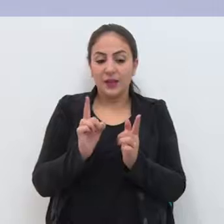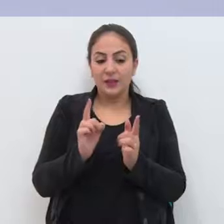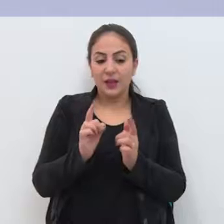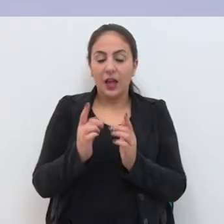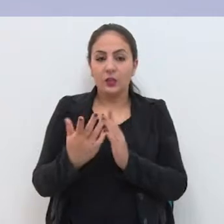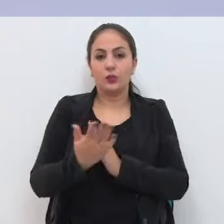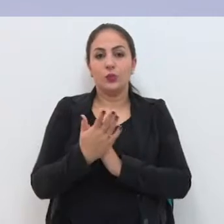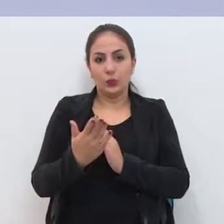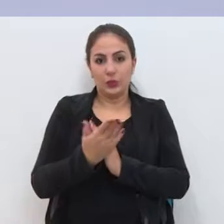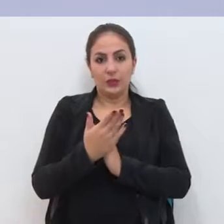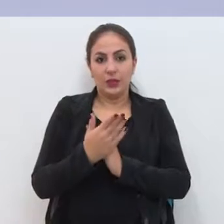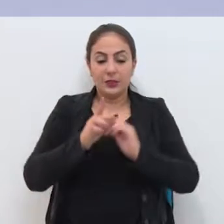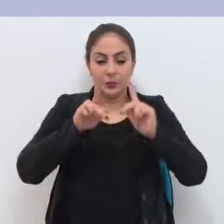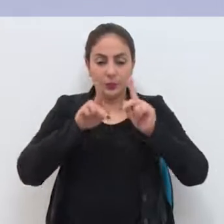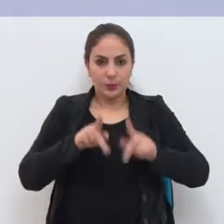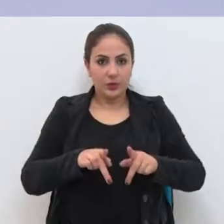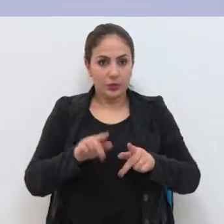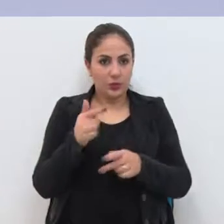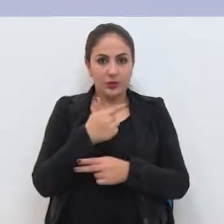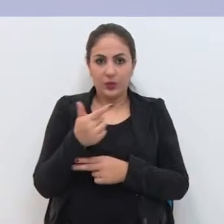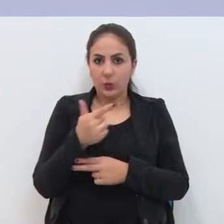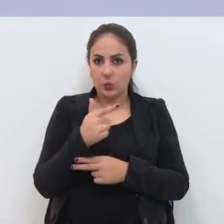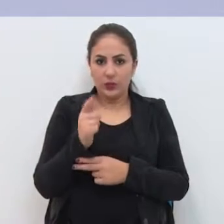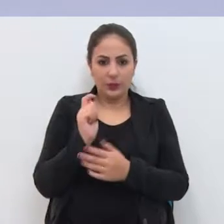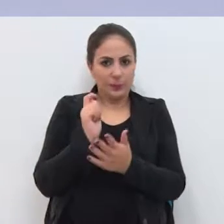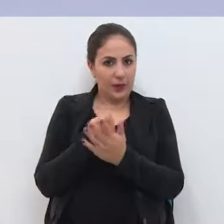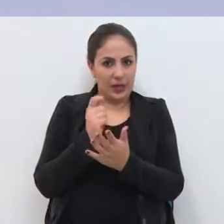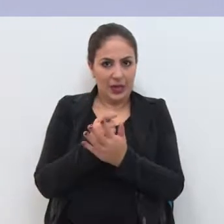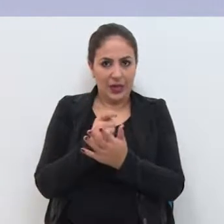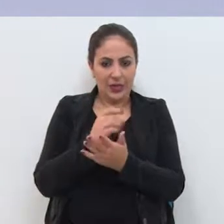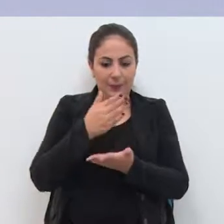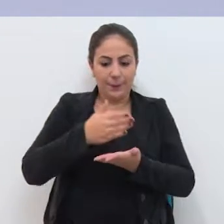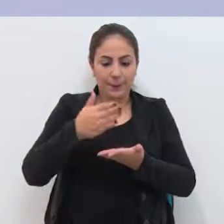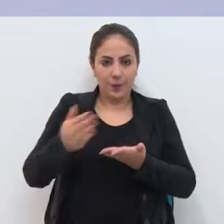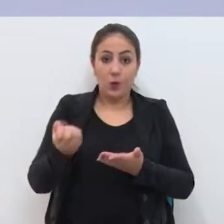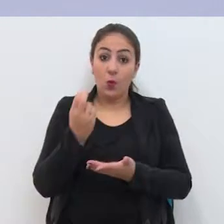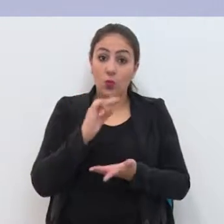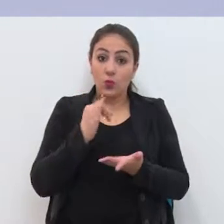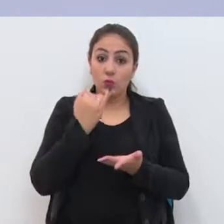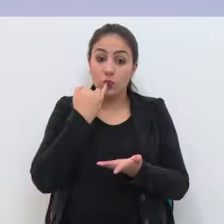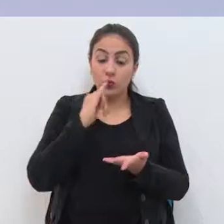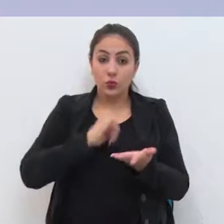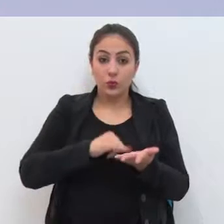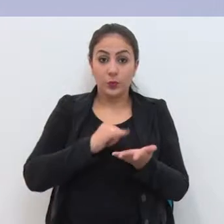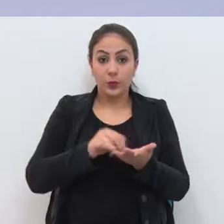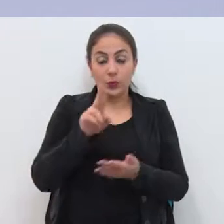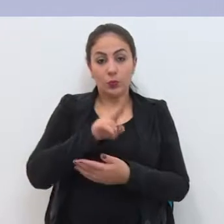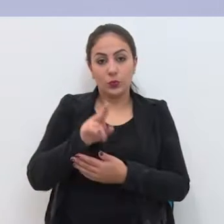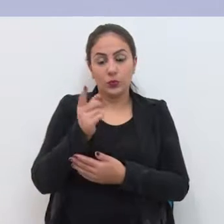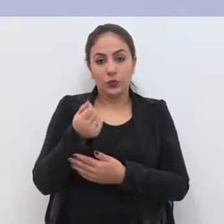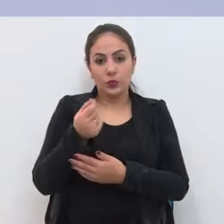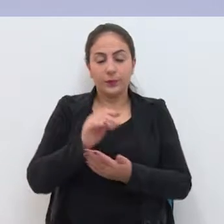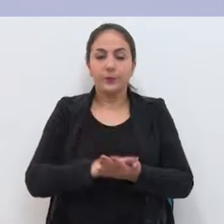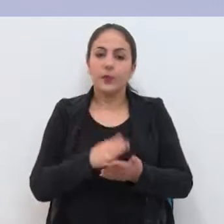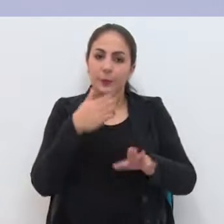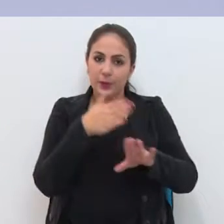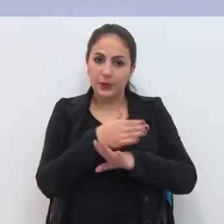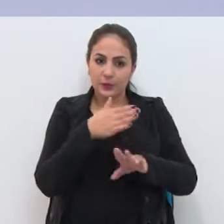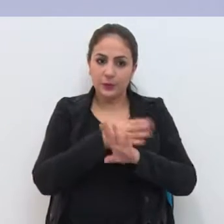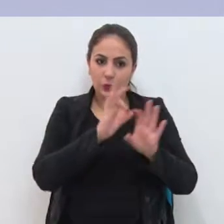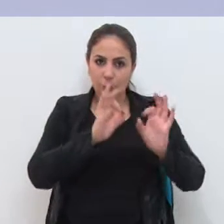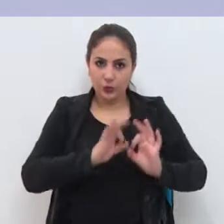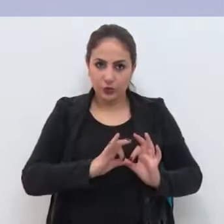benefício Ou seja, as pessoas não terão que pagar prestação ou juros pelo uso do dinheiro Para